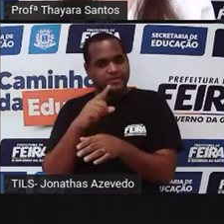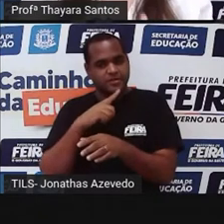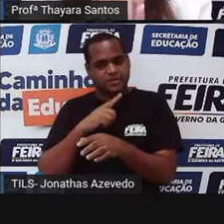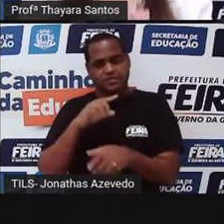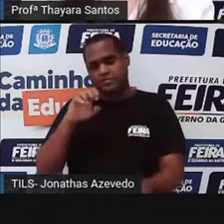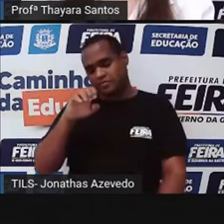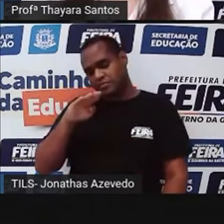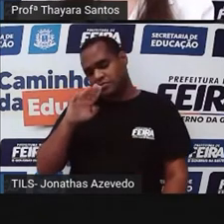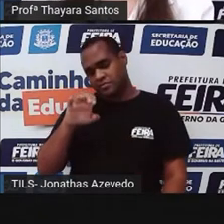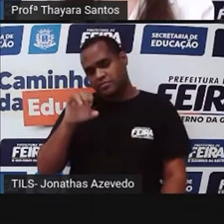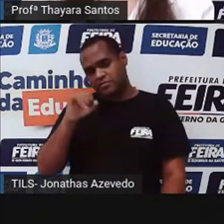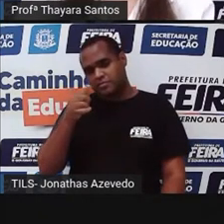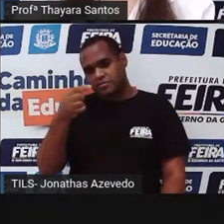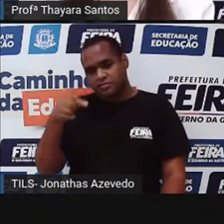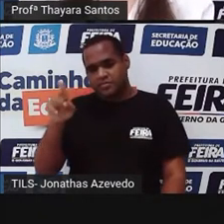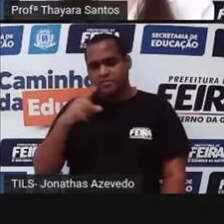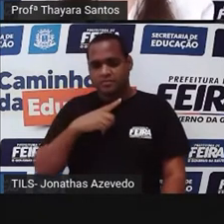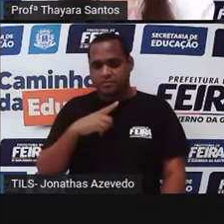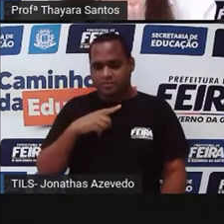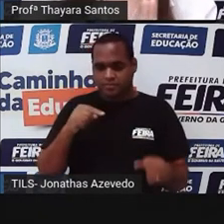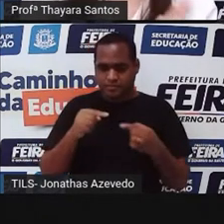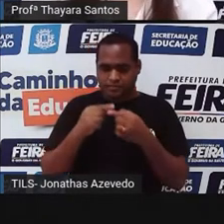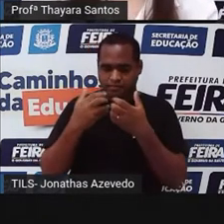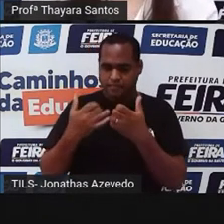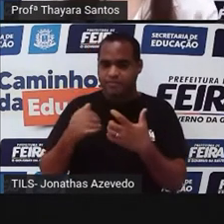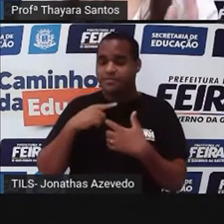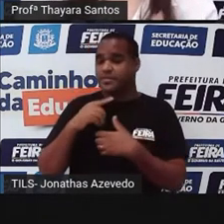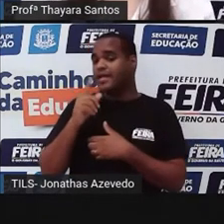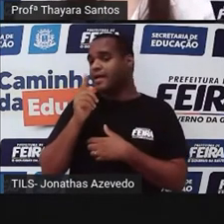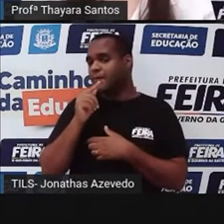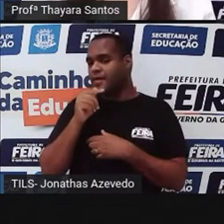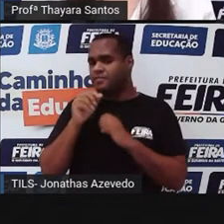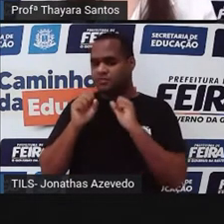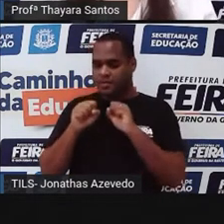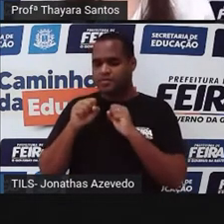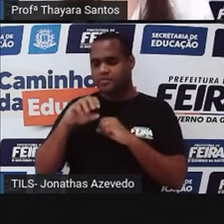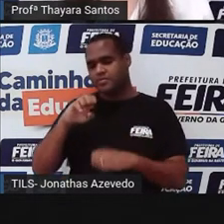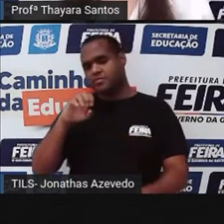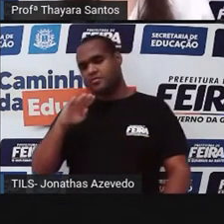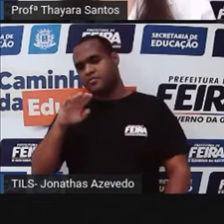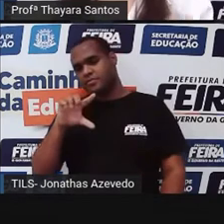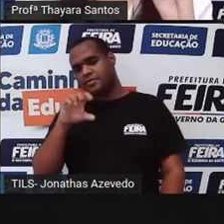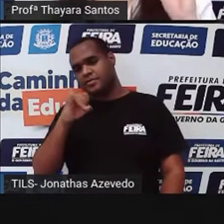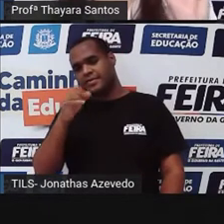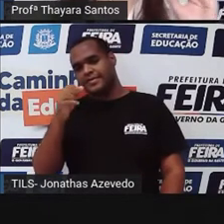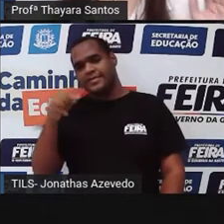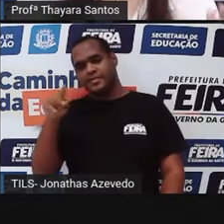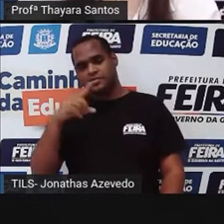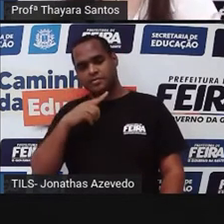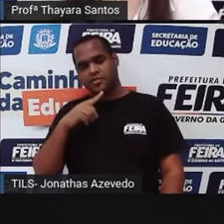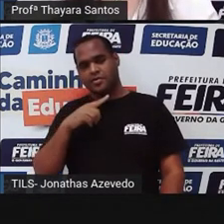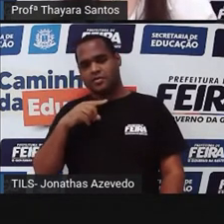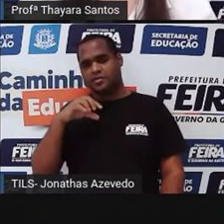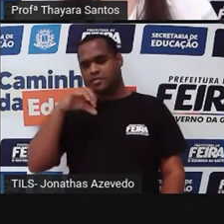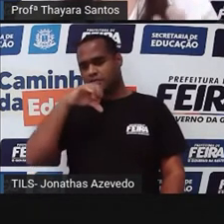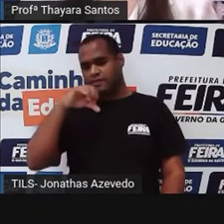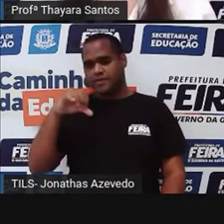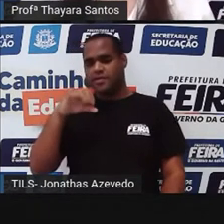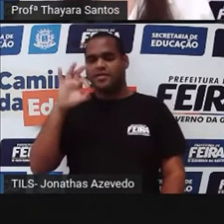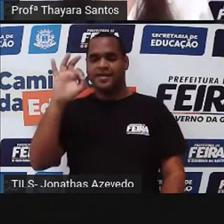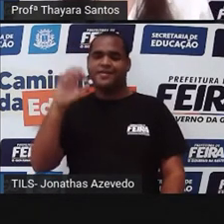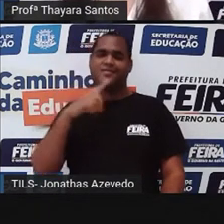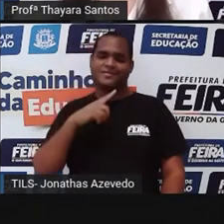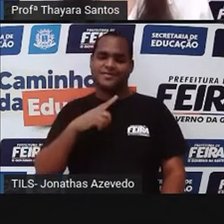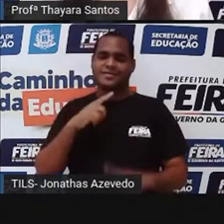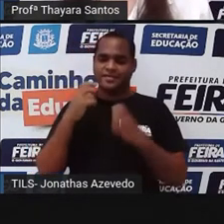ebulição, ela tem uma temperatura específica. No caso da água, ela entra em ebulição em 100 graus. Então, até 99 graus, a água está